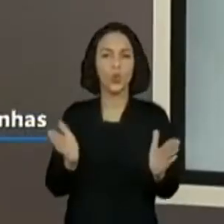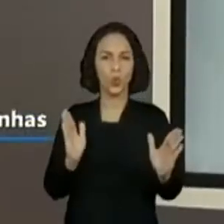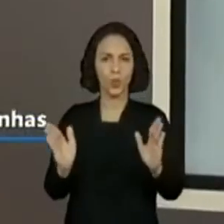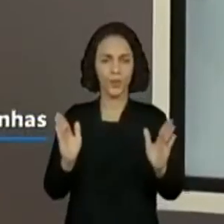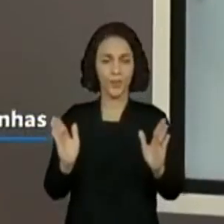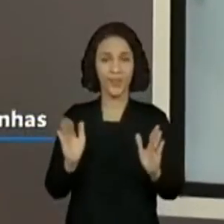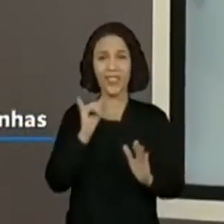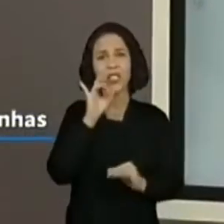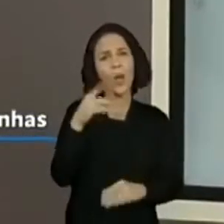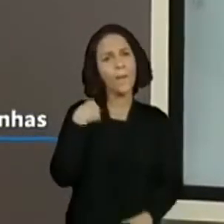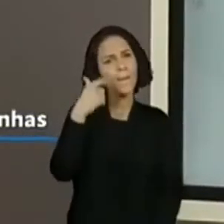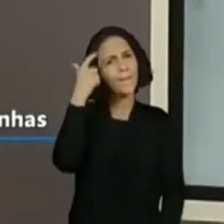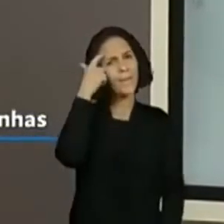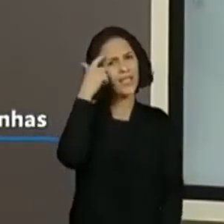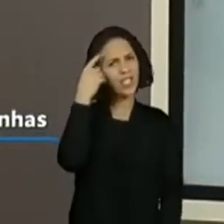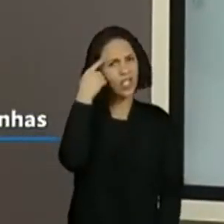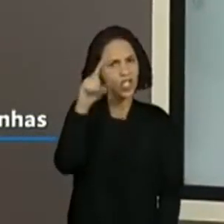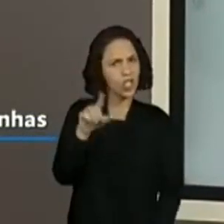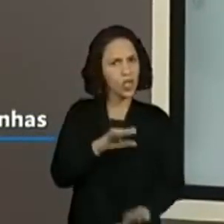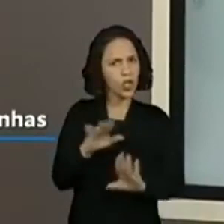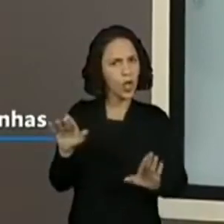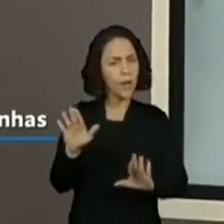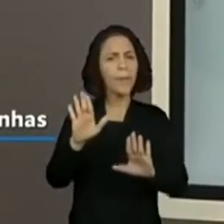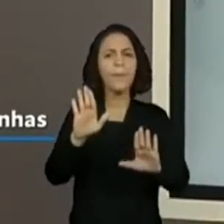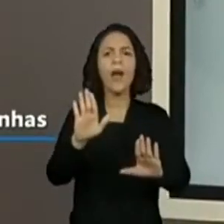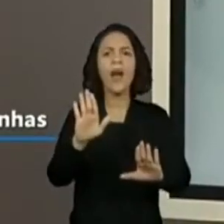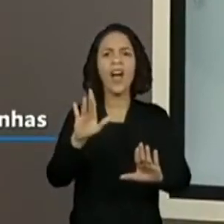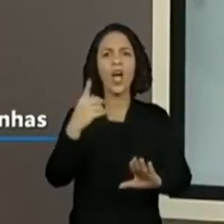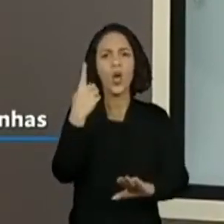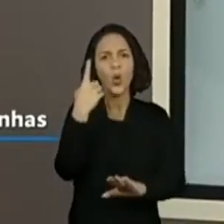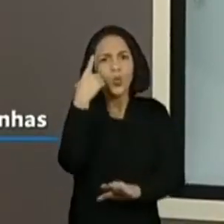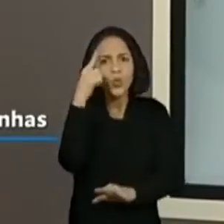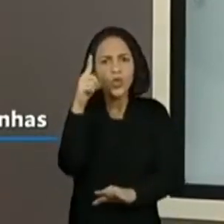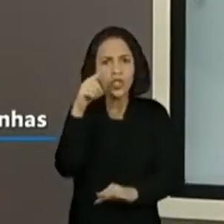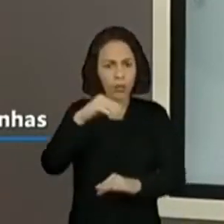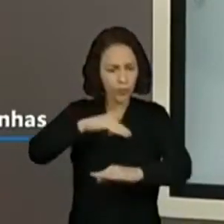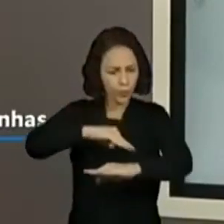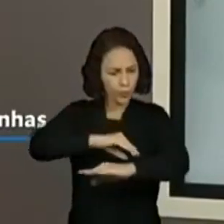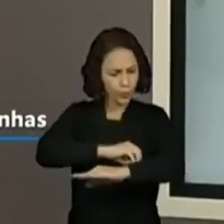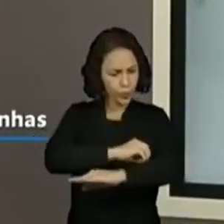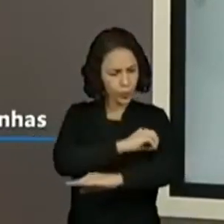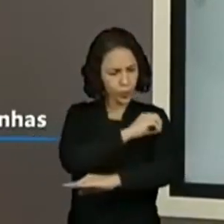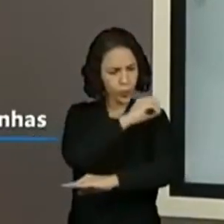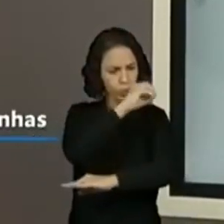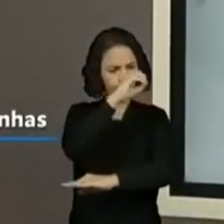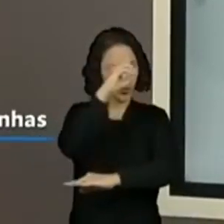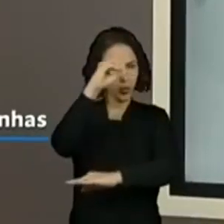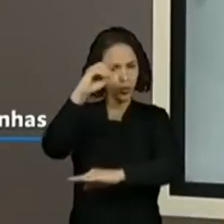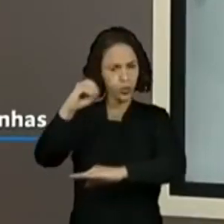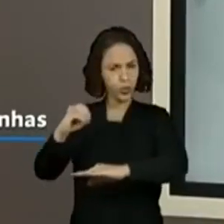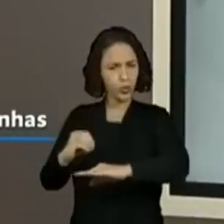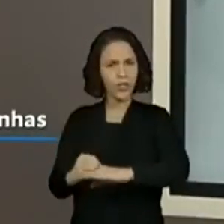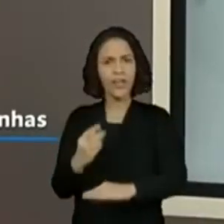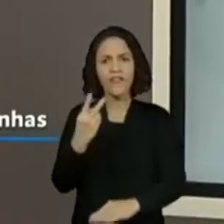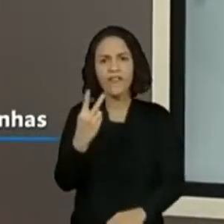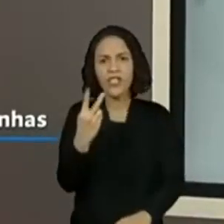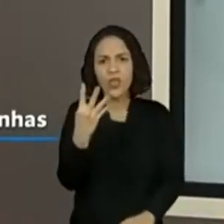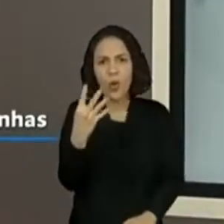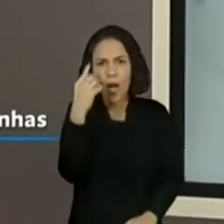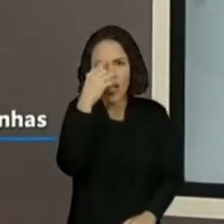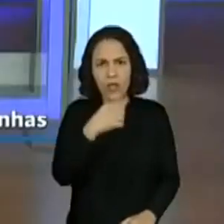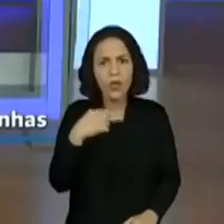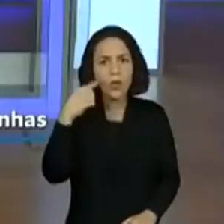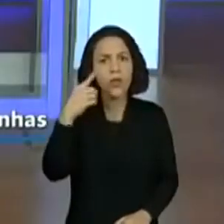pensar só no dia, poxa, o dia tem 24 horas. Lembrei de uma informação que eles precisam colocar.